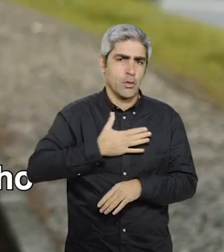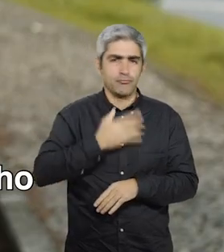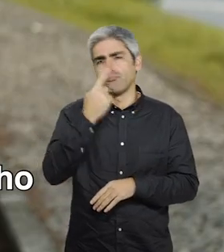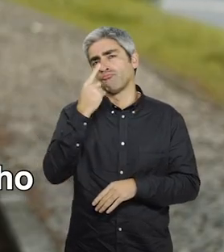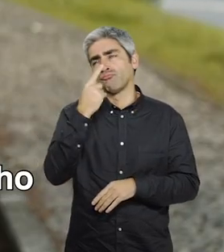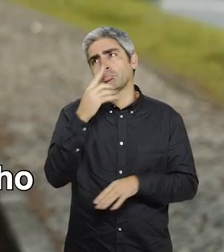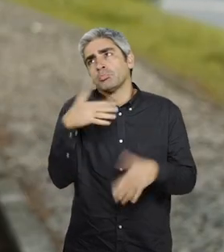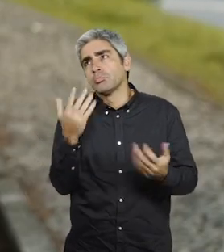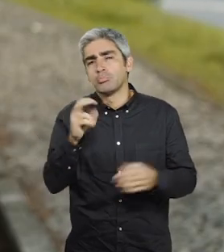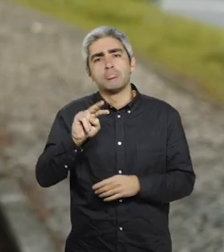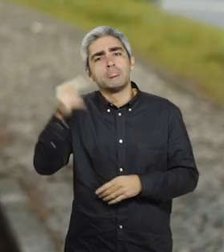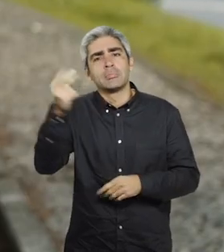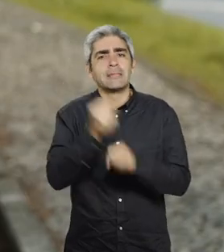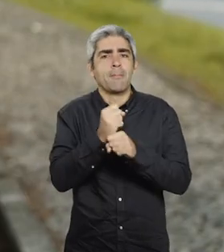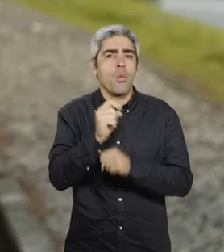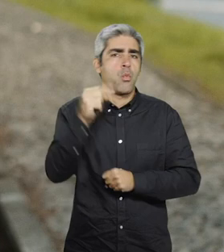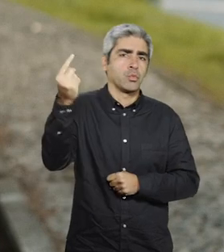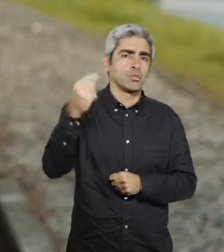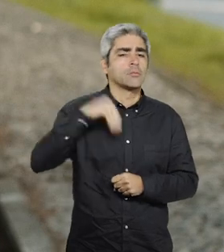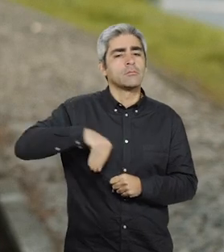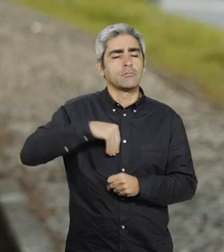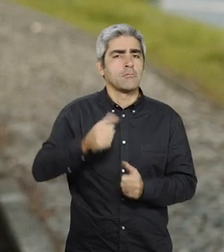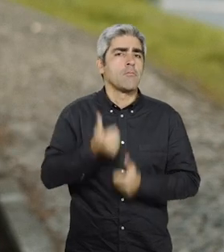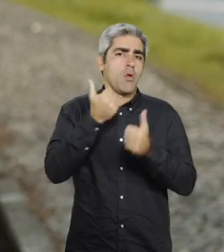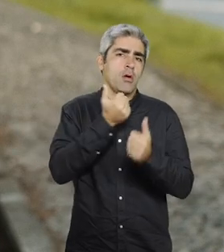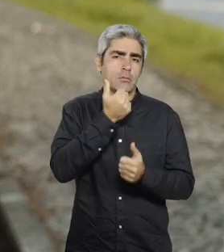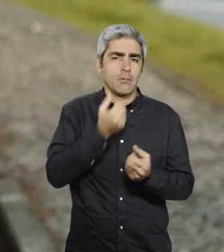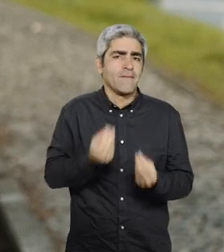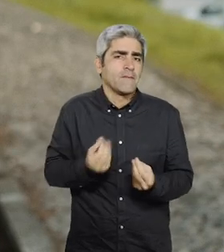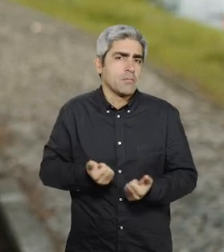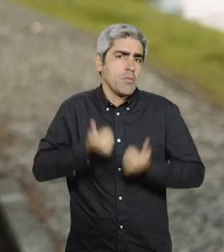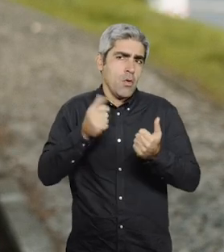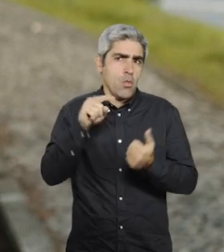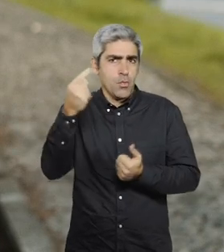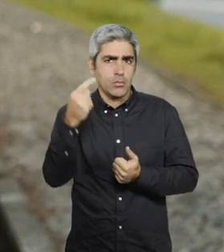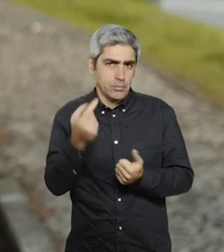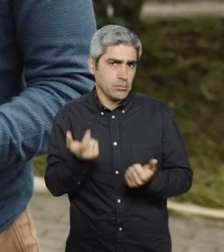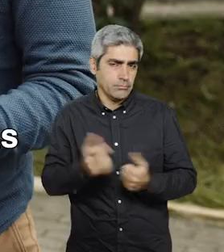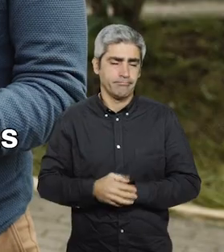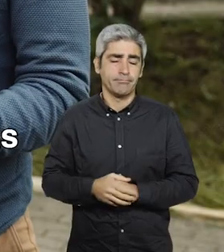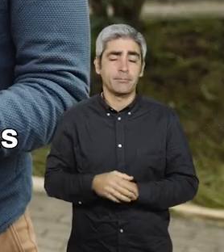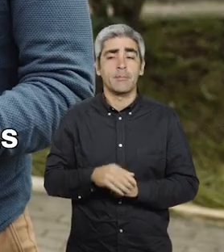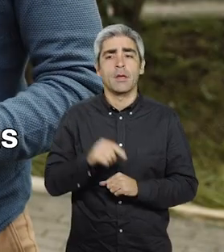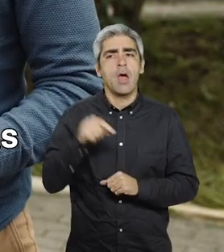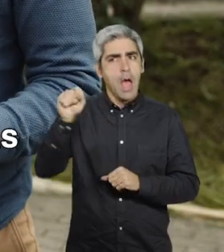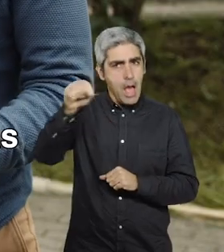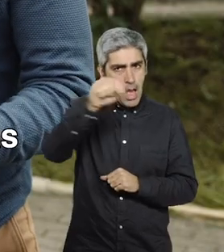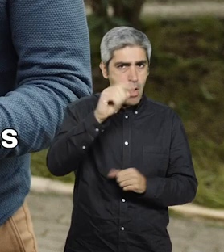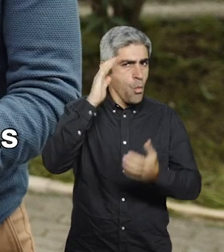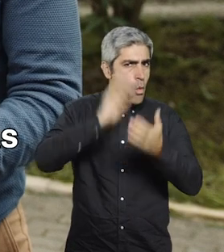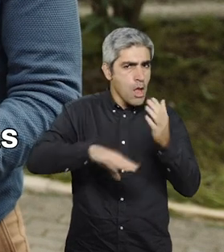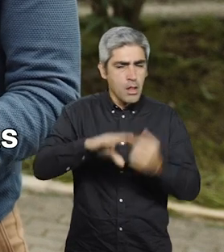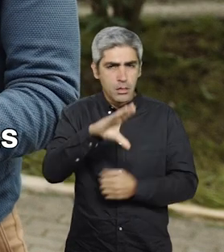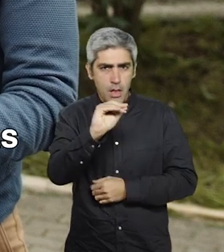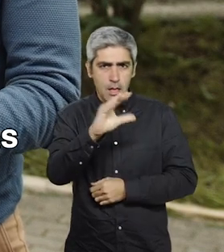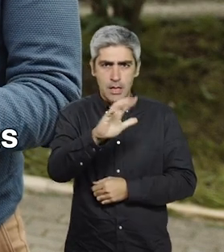para um trabalho que a nível remuneratório seja mais aliciante. Não é em comum nós termos colegas com 10,